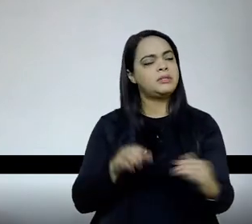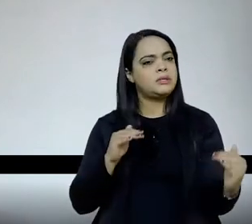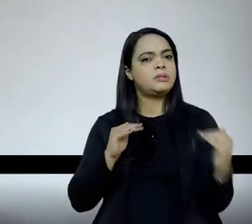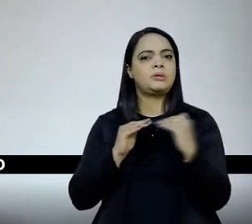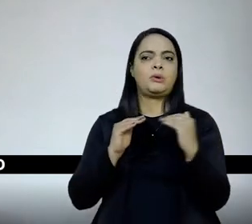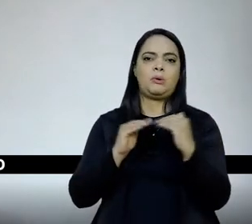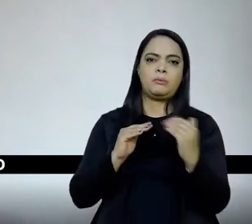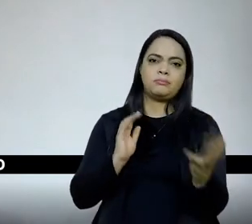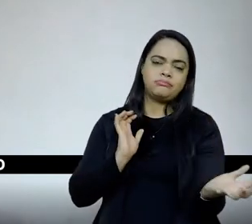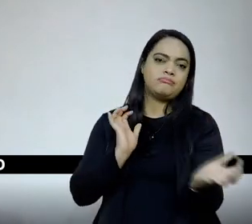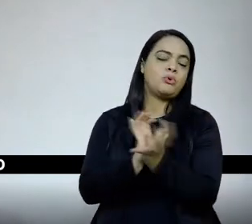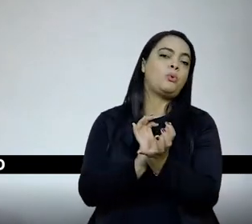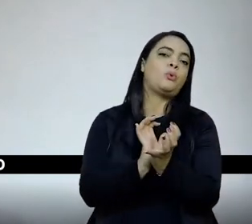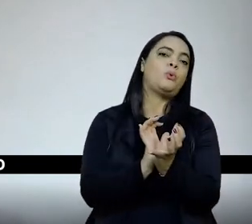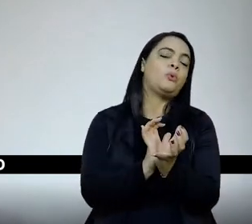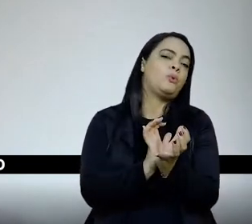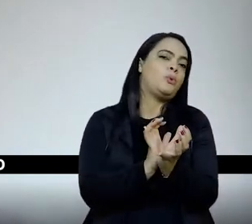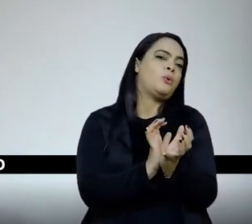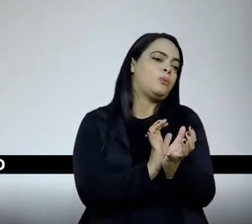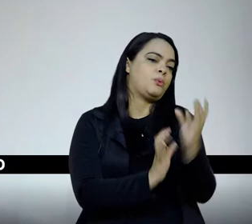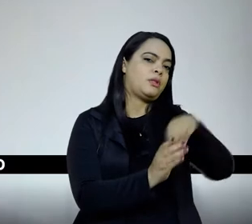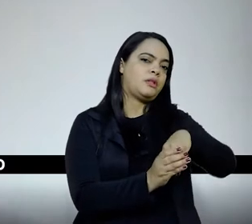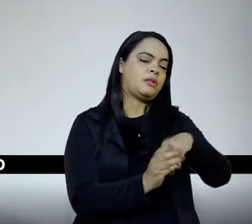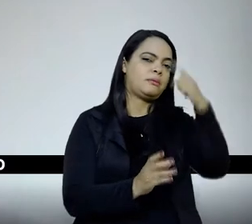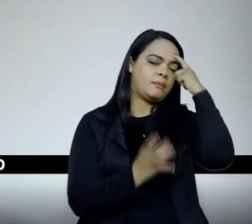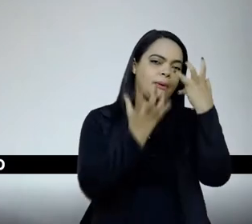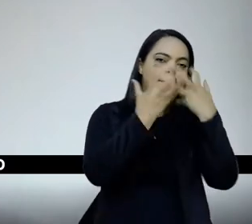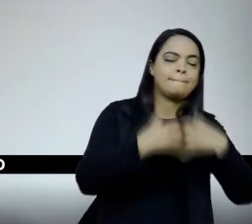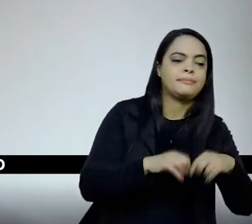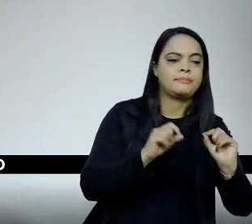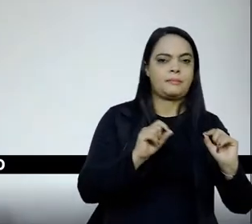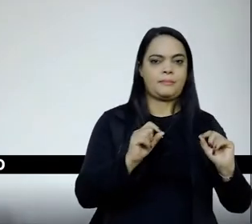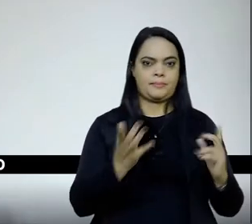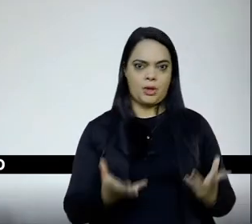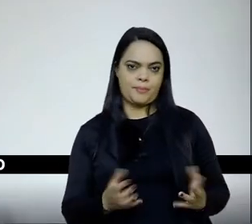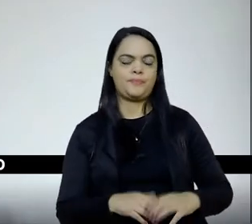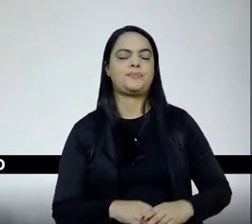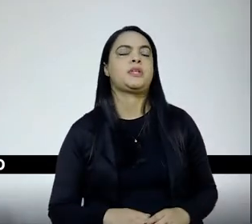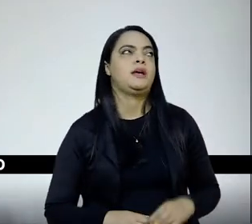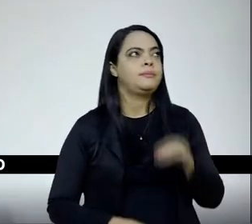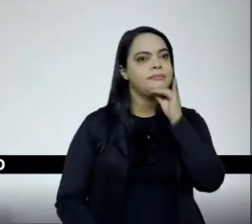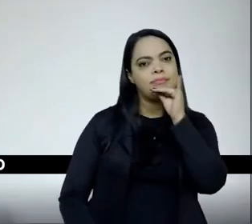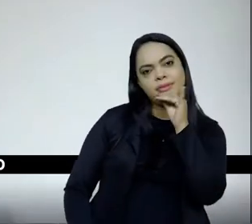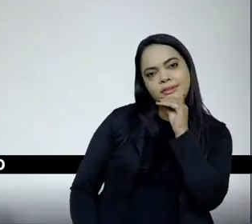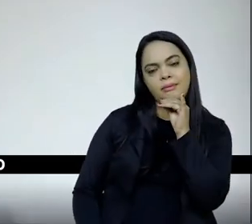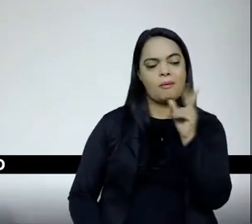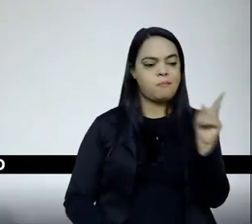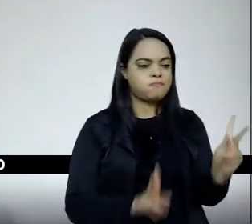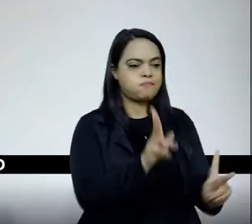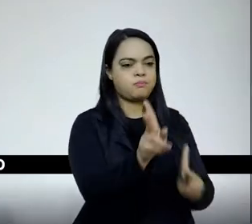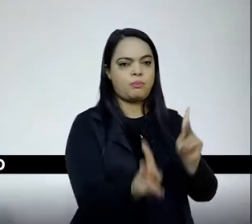coletivos, né? Assim, ao mesmo tempo, pensar nessa ideia de sujeitos como, aí, populações,